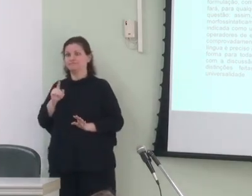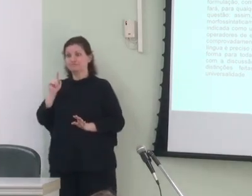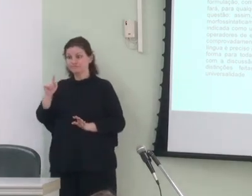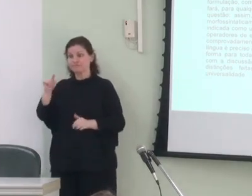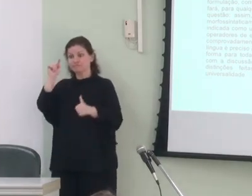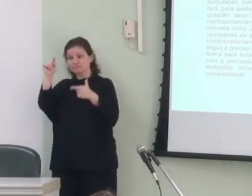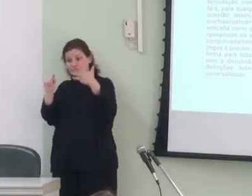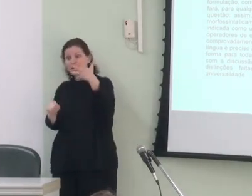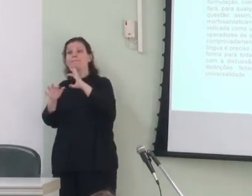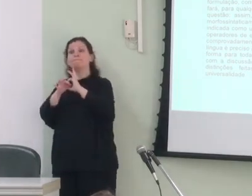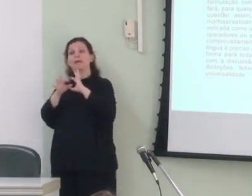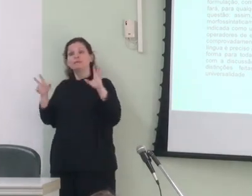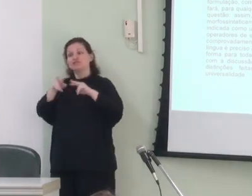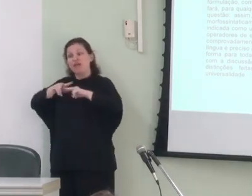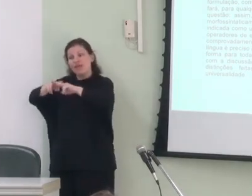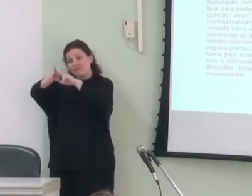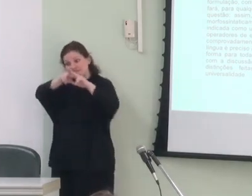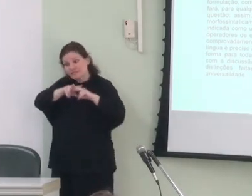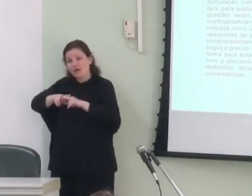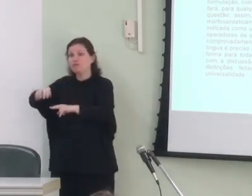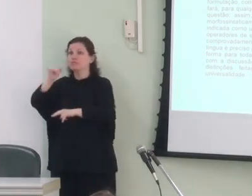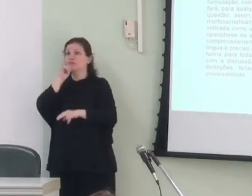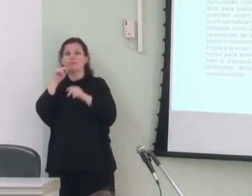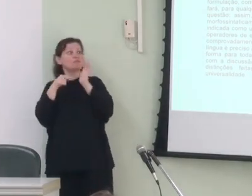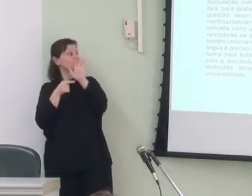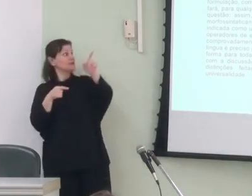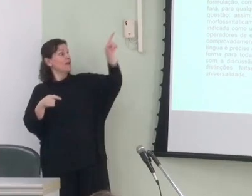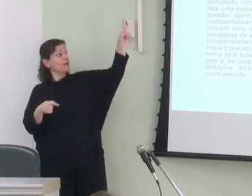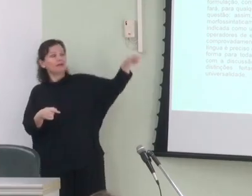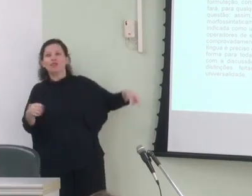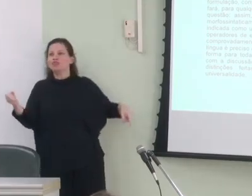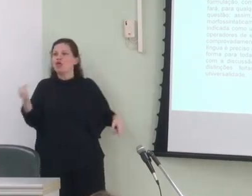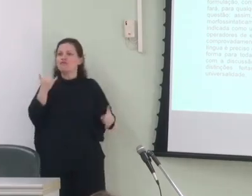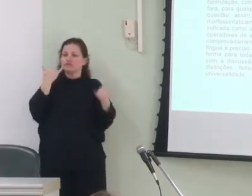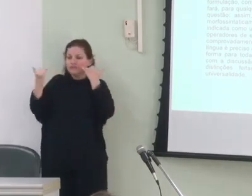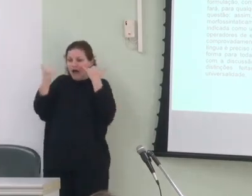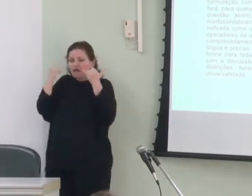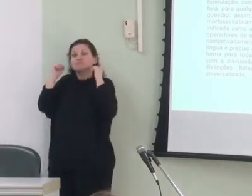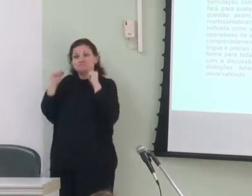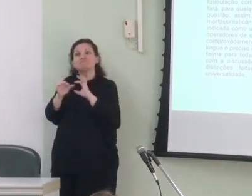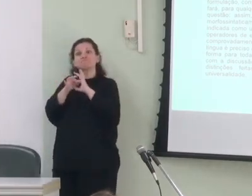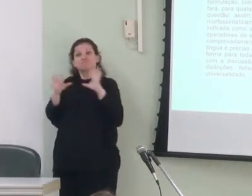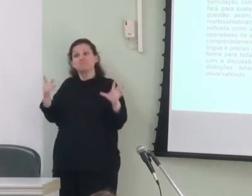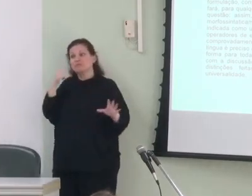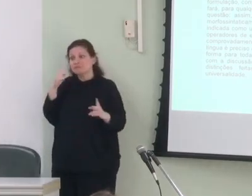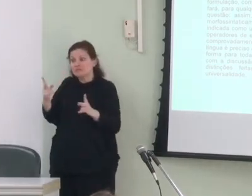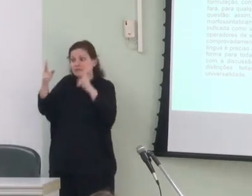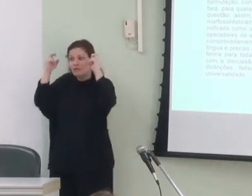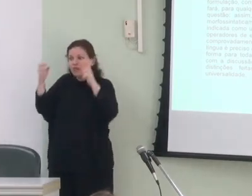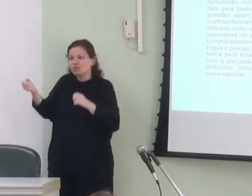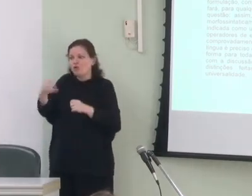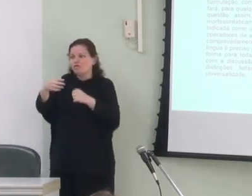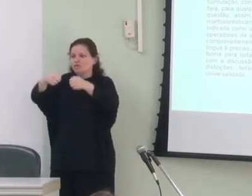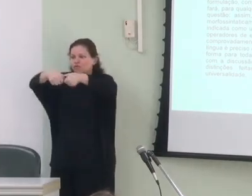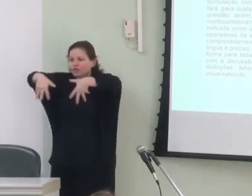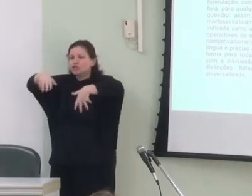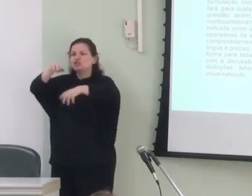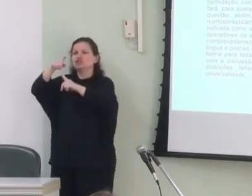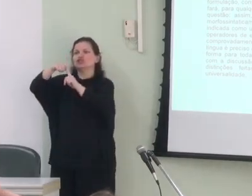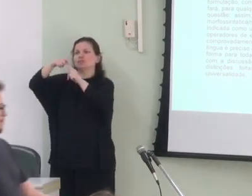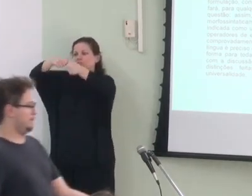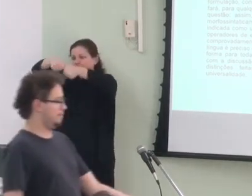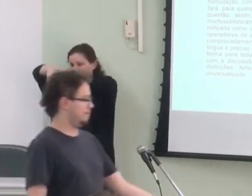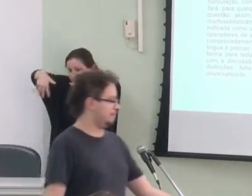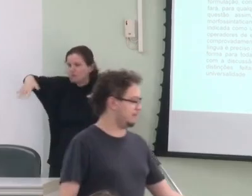aspecto que permite as revisões como as que mostrei aqui novos dados podem permitir a identificação de novos subtipos ainda